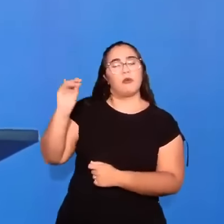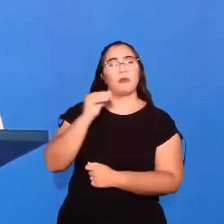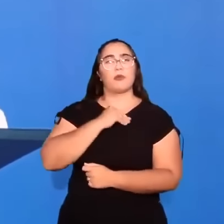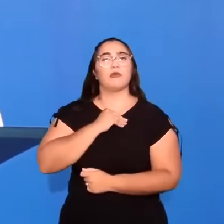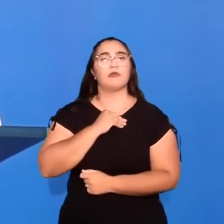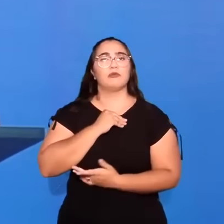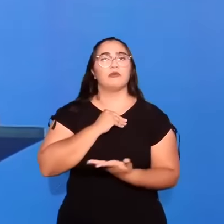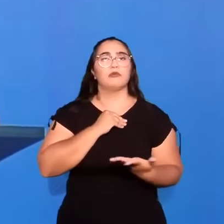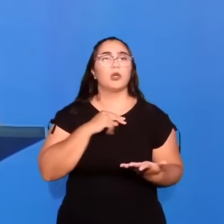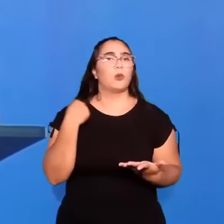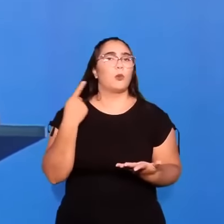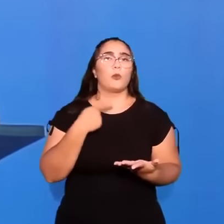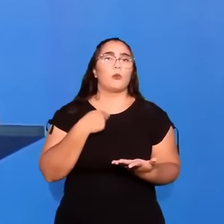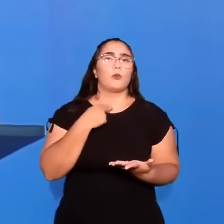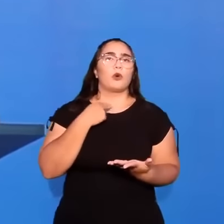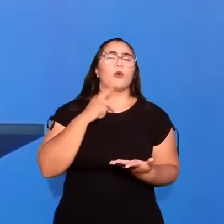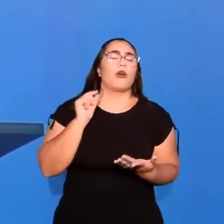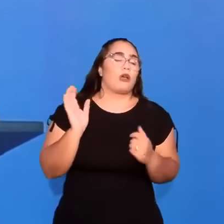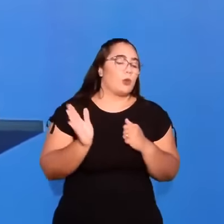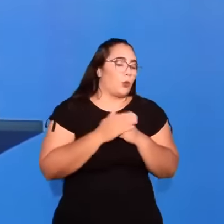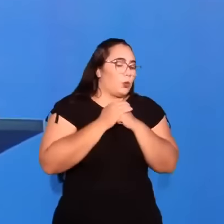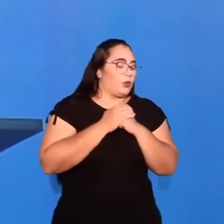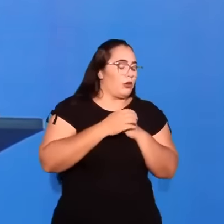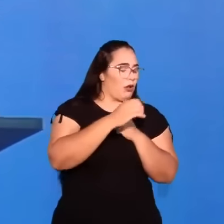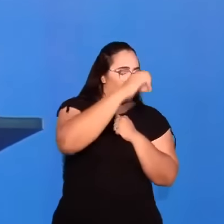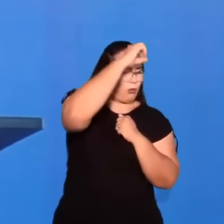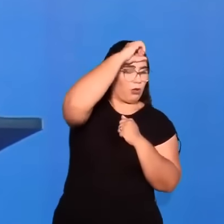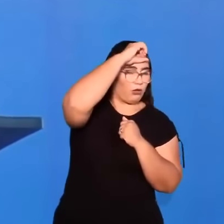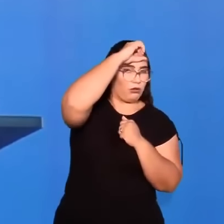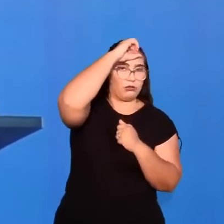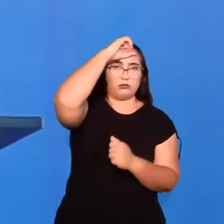Não podemos nos esconder. Na ignorância.